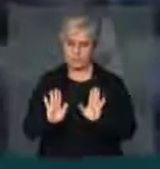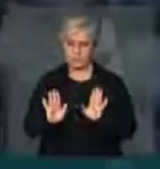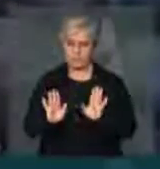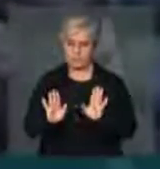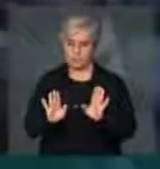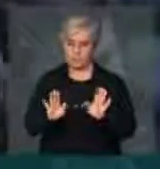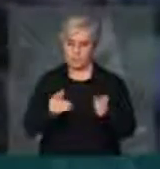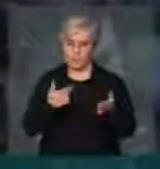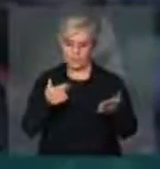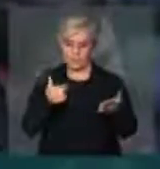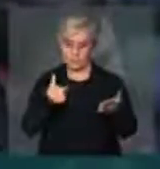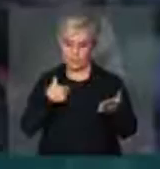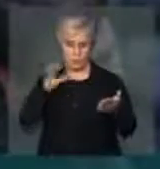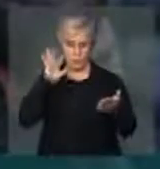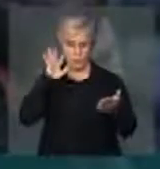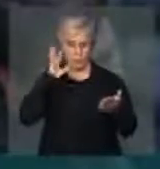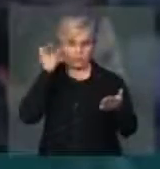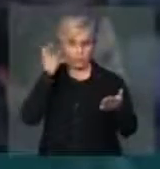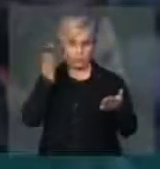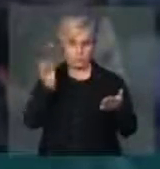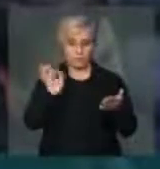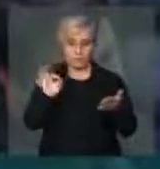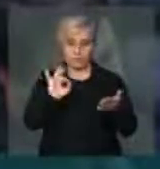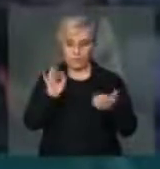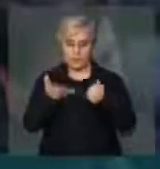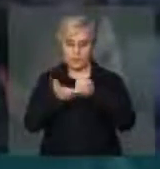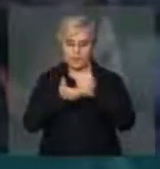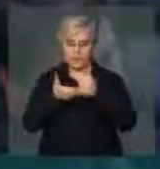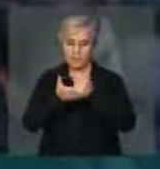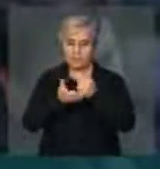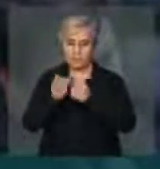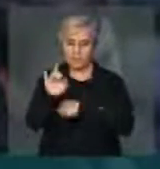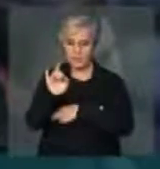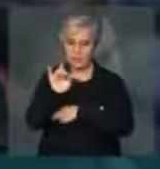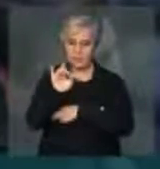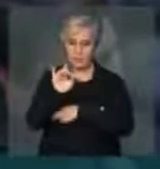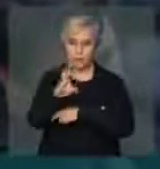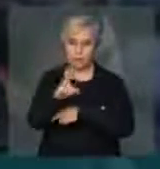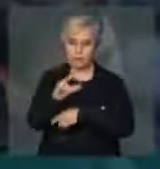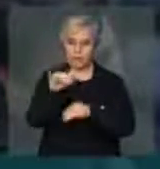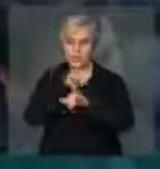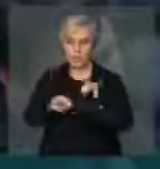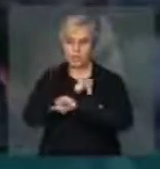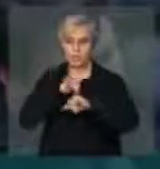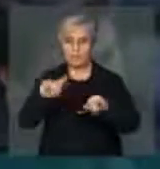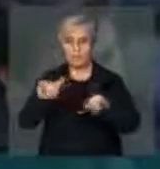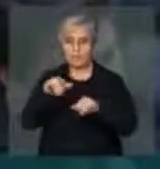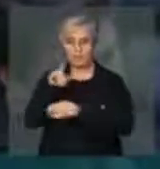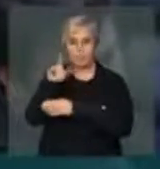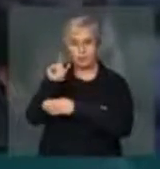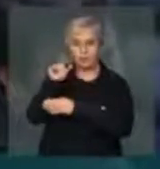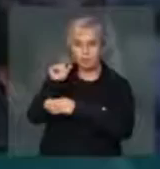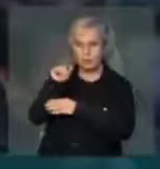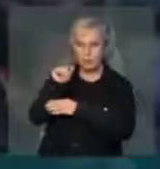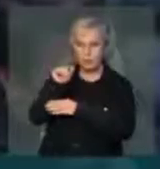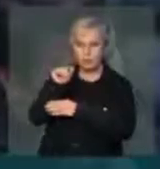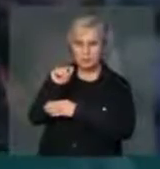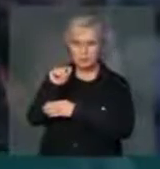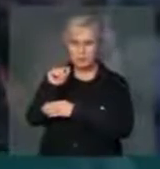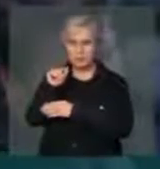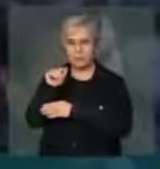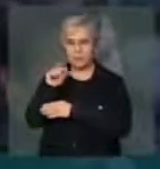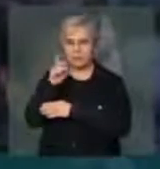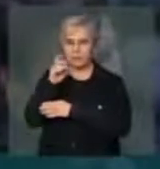eu não vou tomar uma decisão baseada única e exclusivamente em informação de Twitter, deputada, do